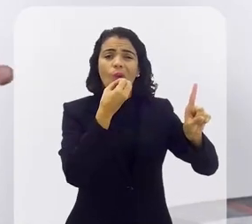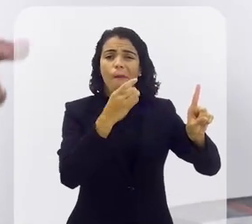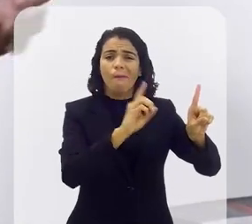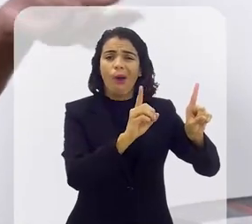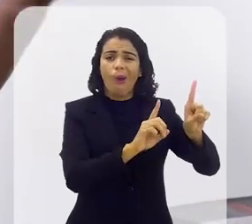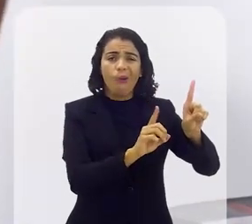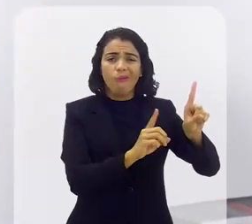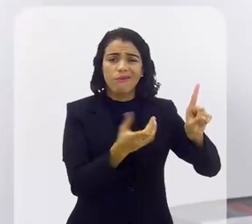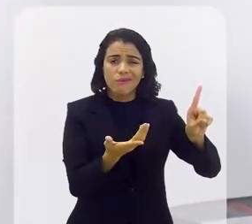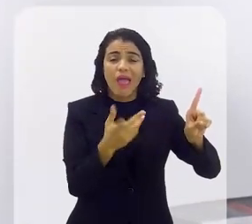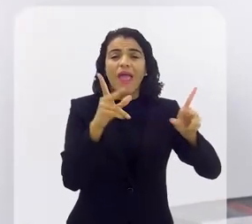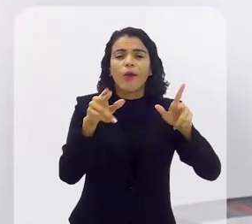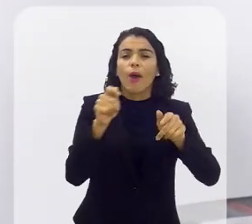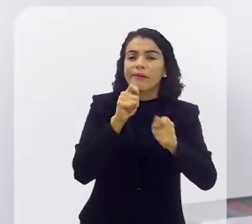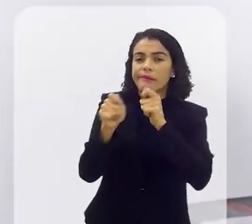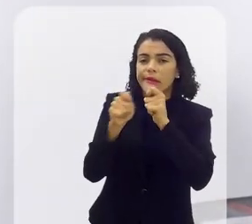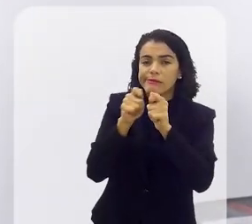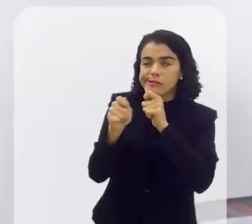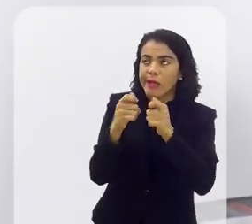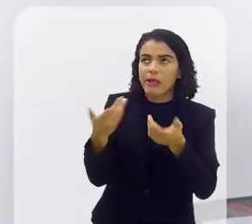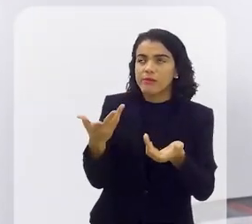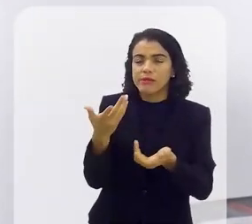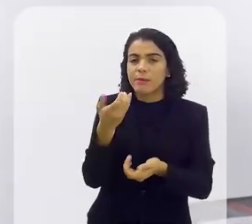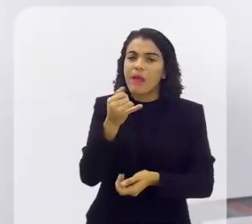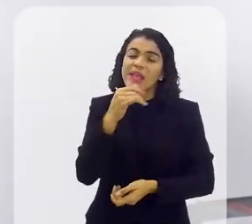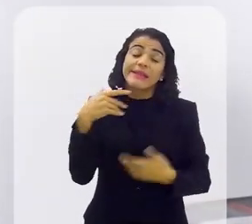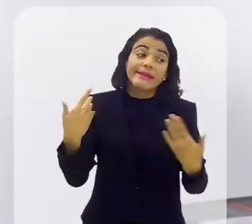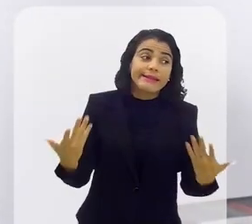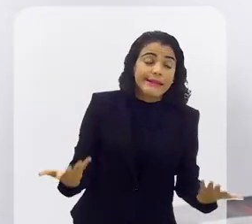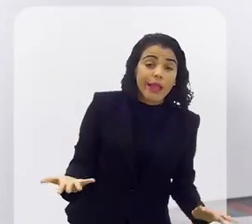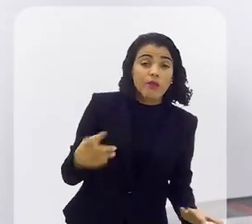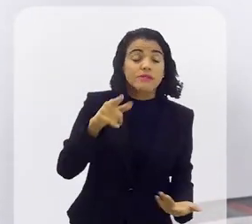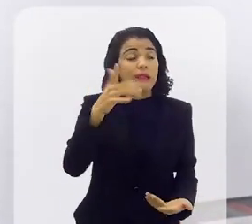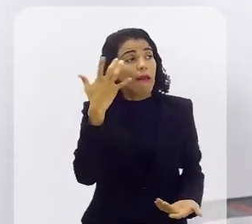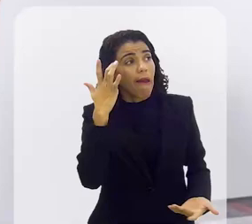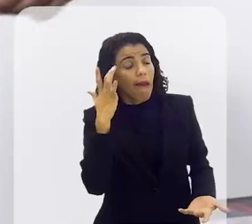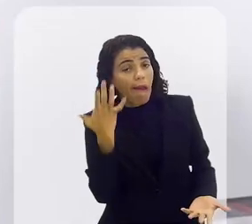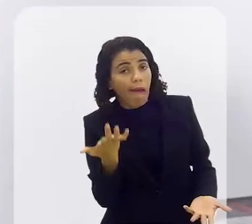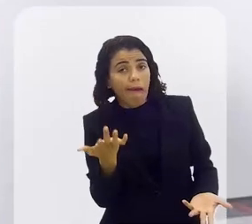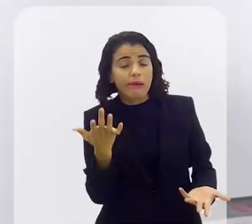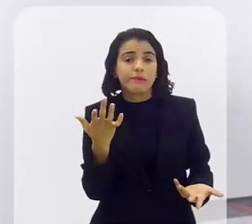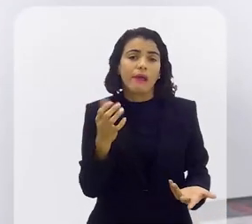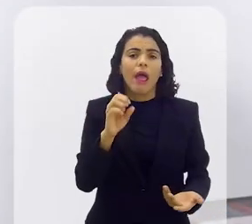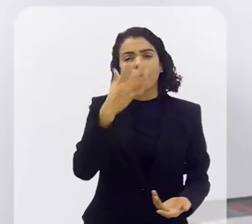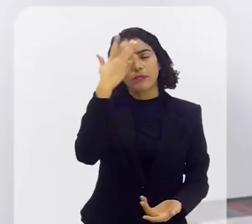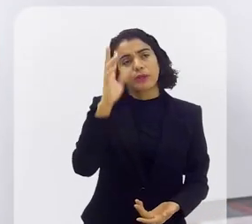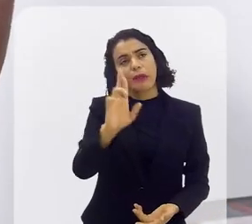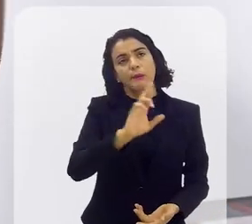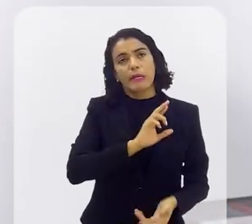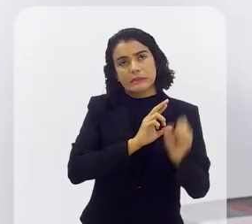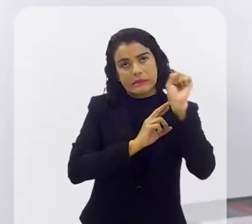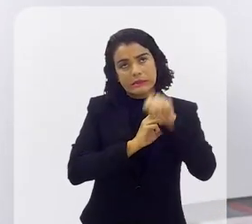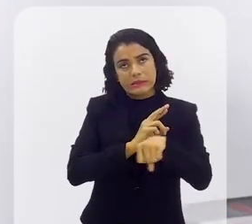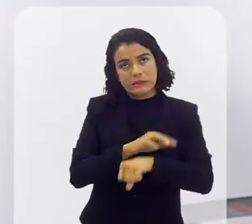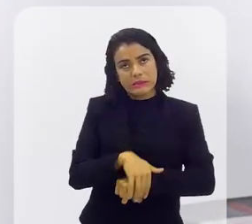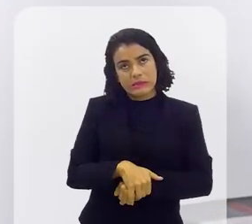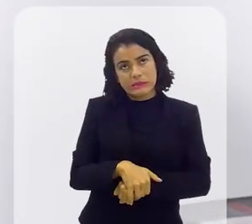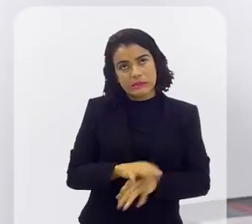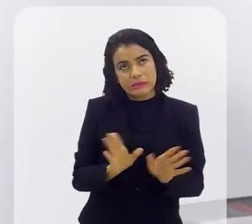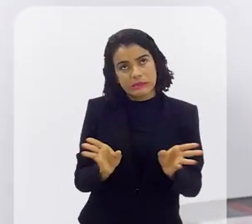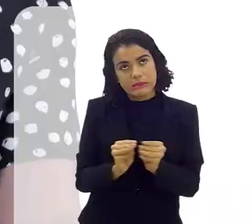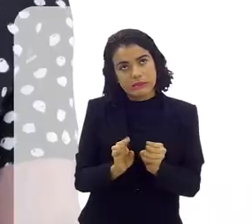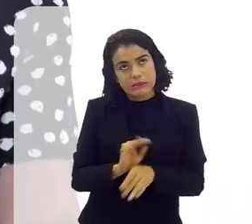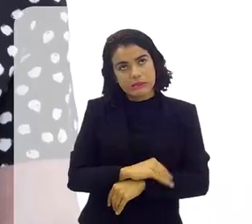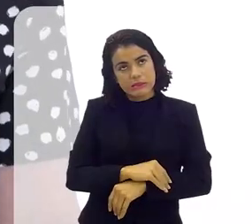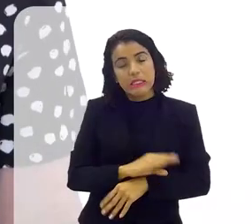você não tem um artista bom é igual um entrevistado sabe quando um entrevistado fala assim então o que você acha disso a pessoa responde